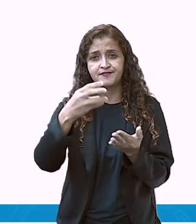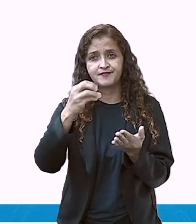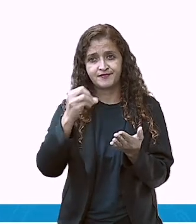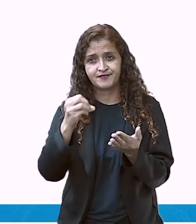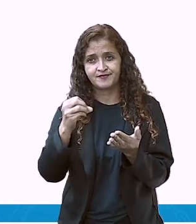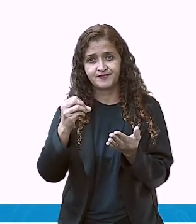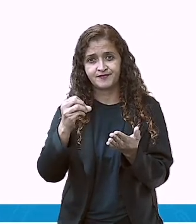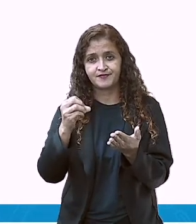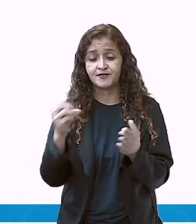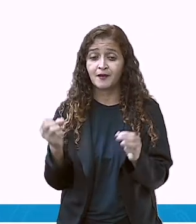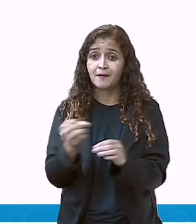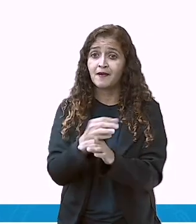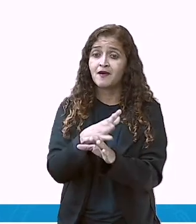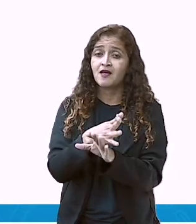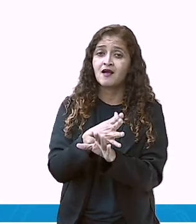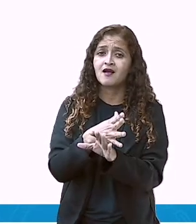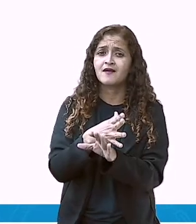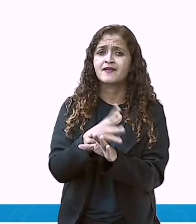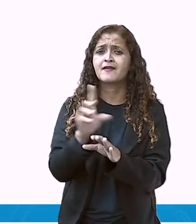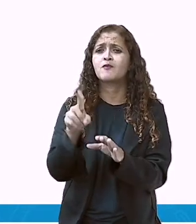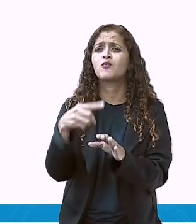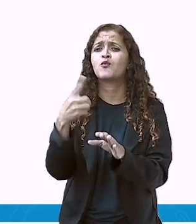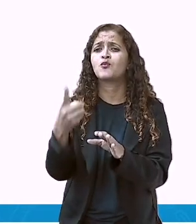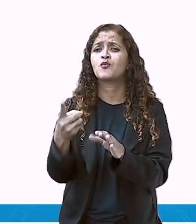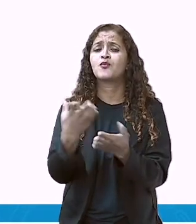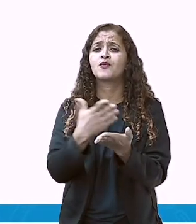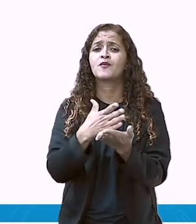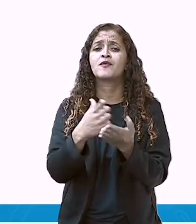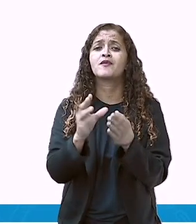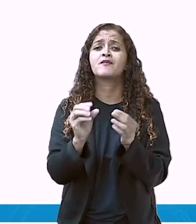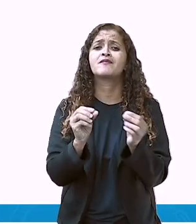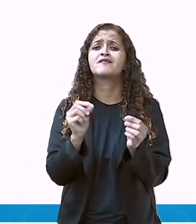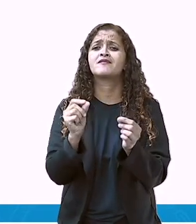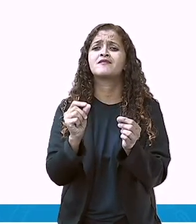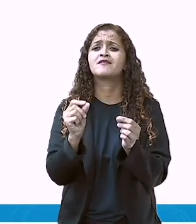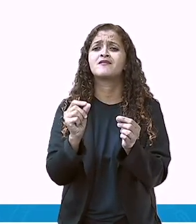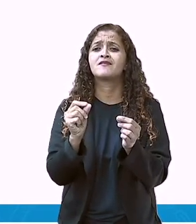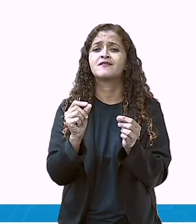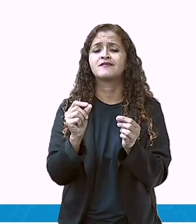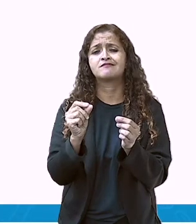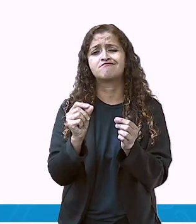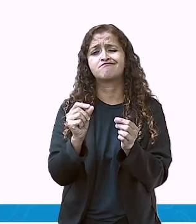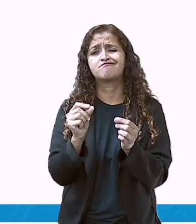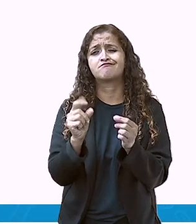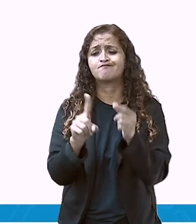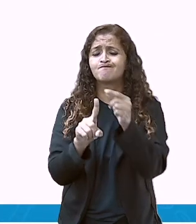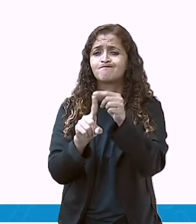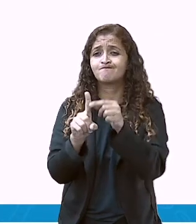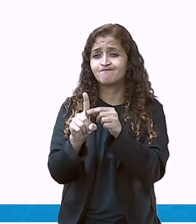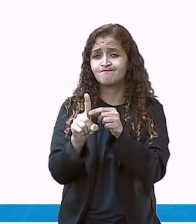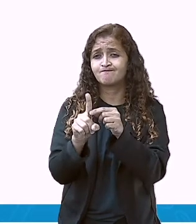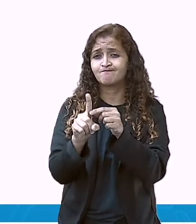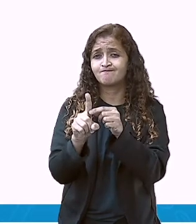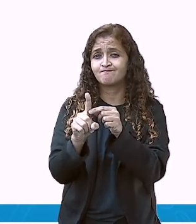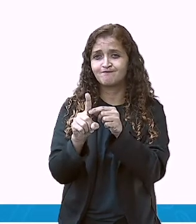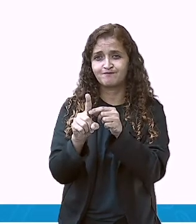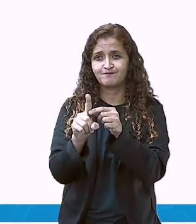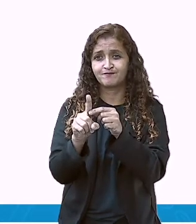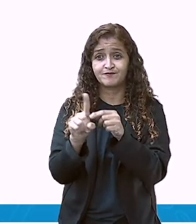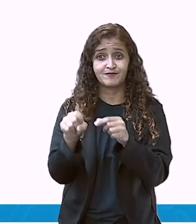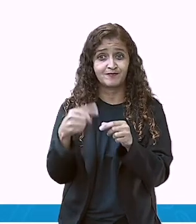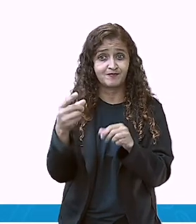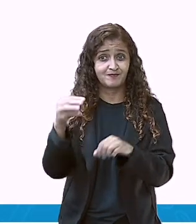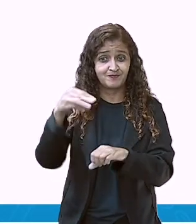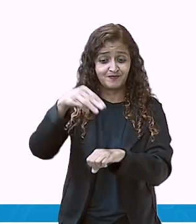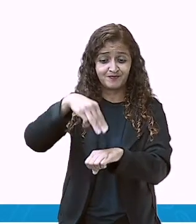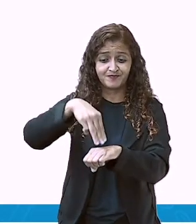hoje é trinta de abril. Aí, qual será o próximo número? Qual será o próximo mês? Abril,